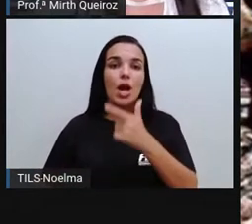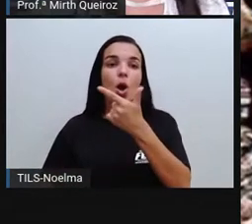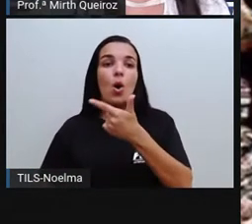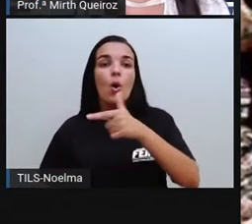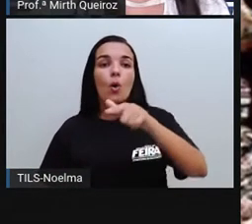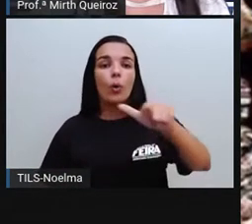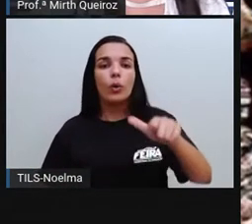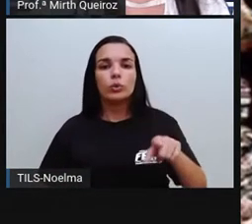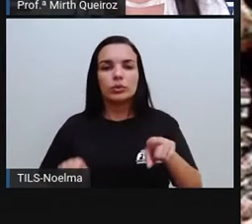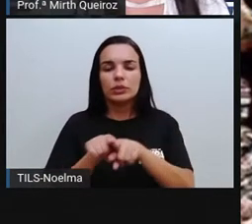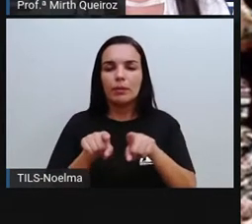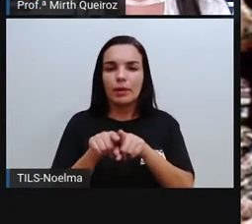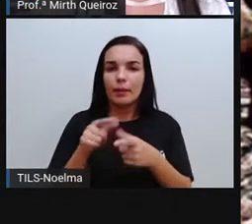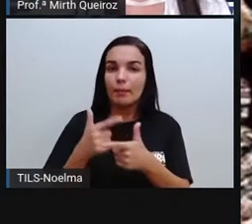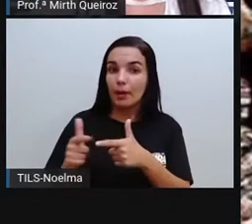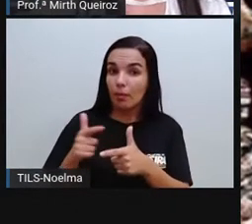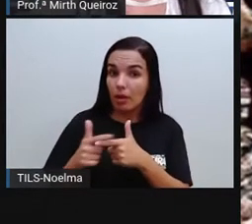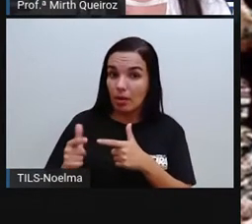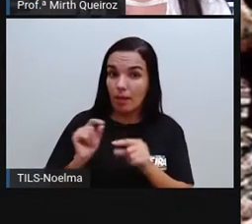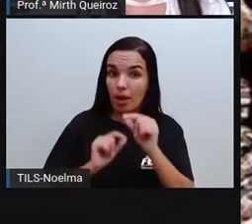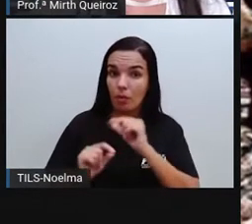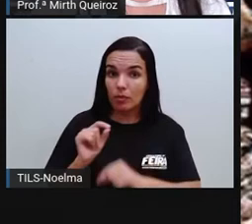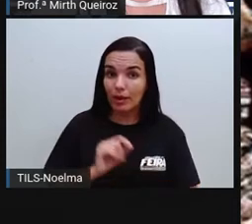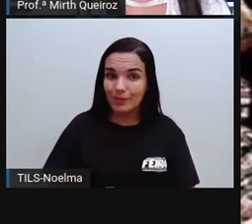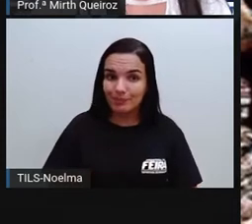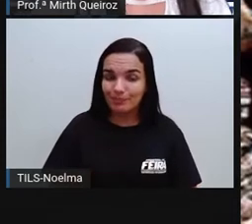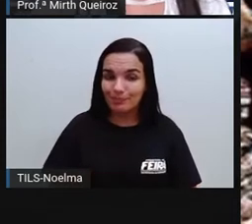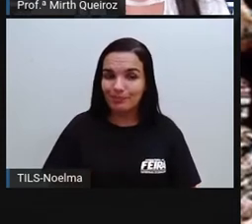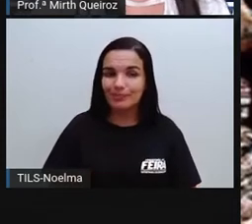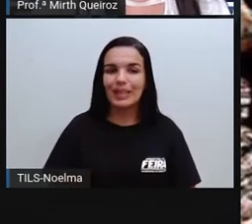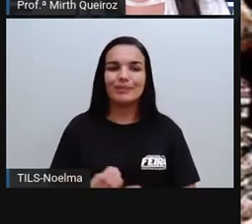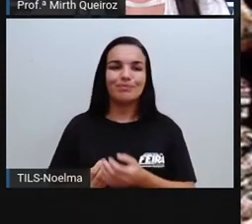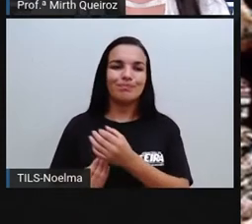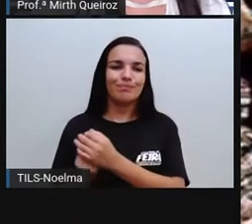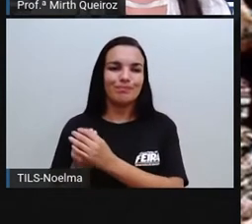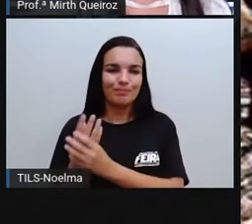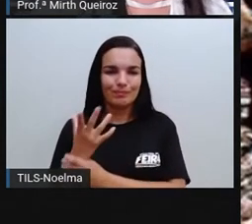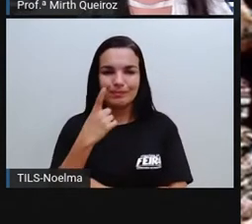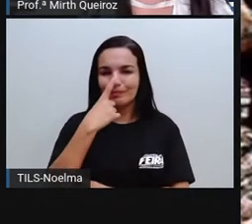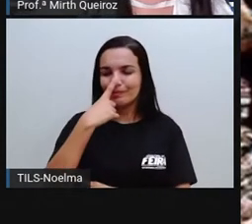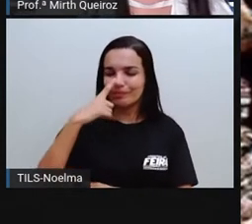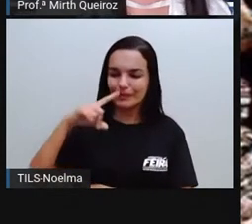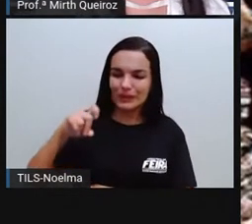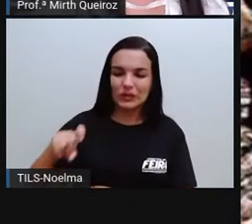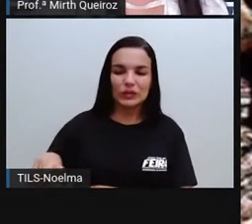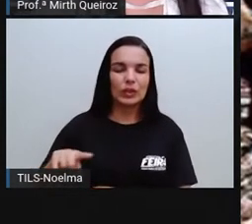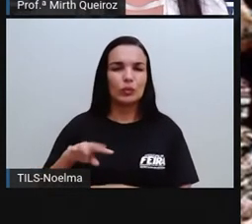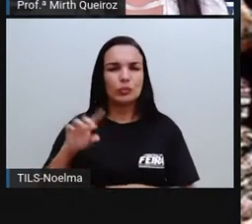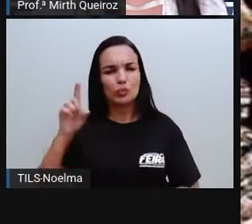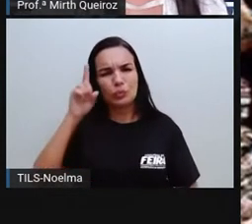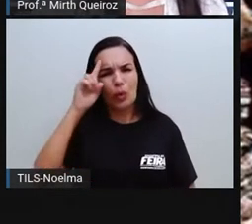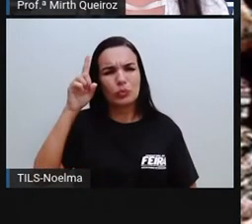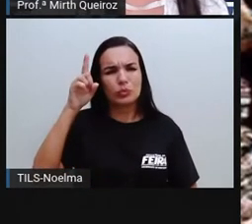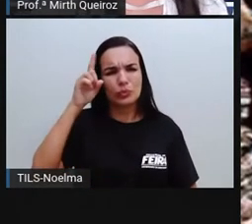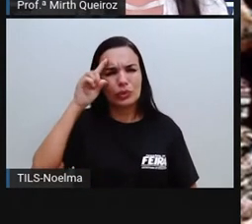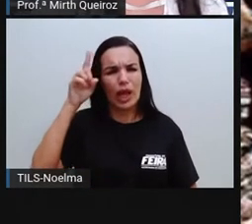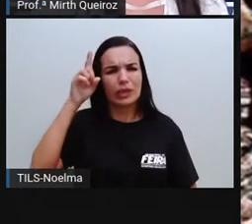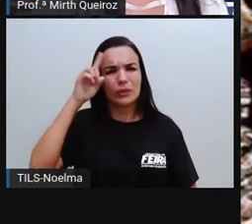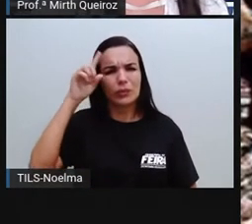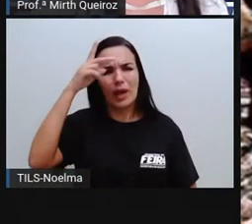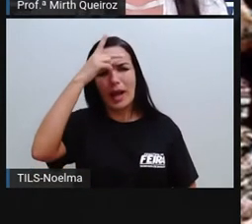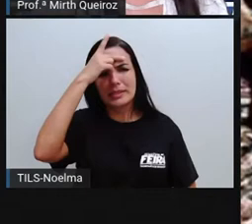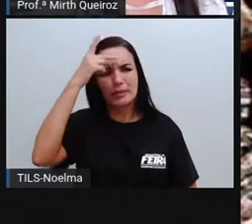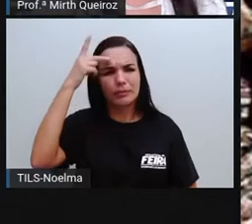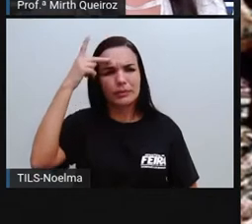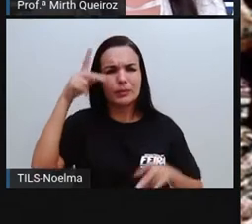além da exploração do planeta, é a produção de lixo. Os restos gerados diariamente pela sociedade, segundo o panorama dos